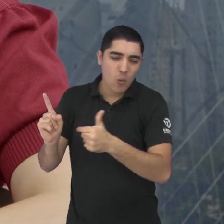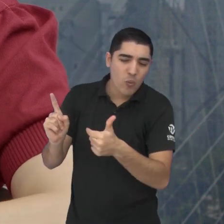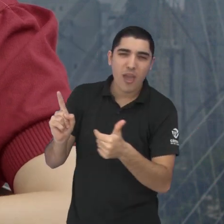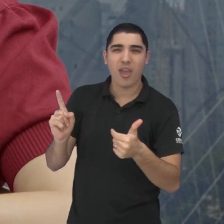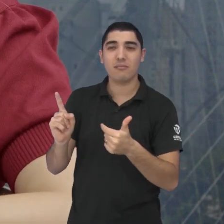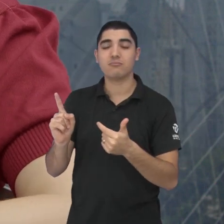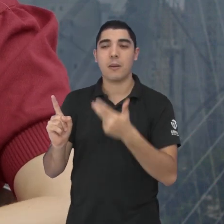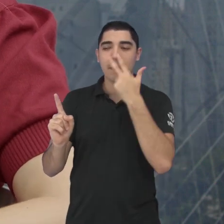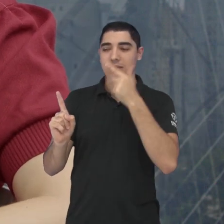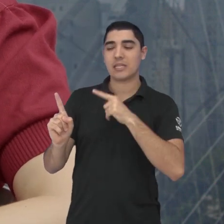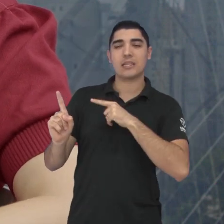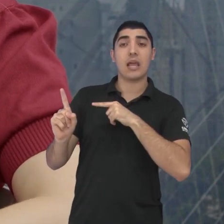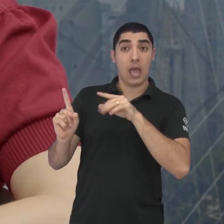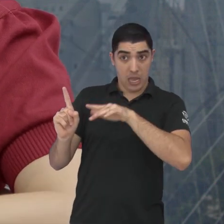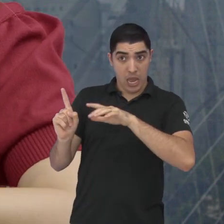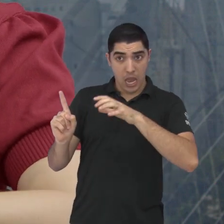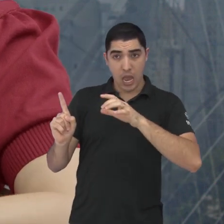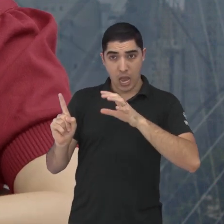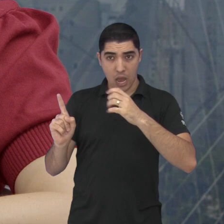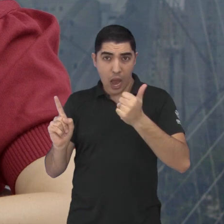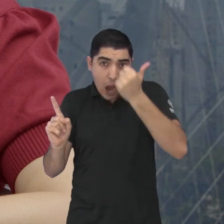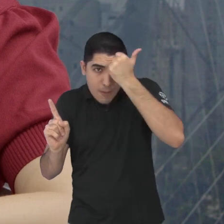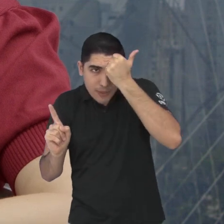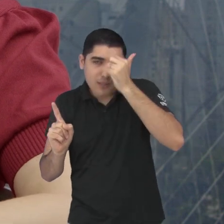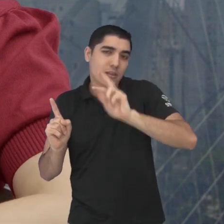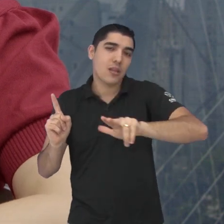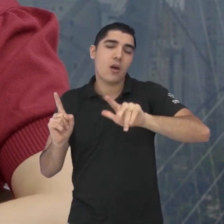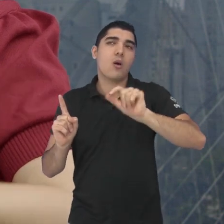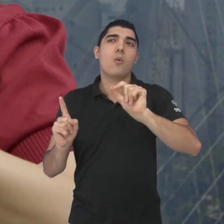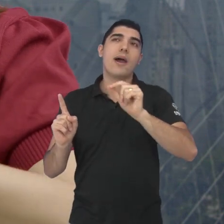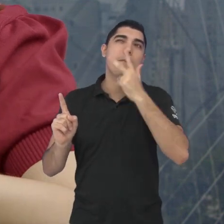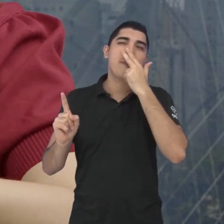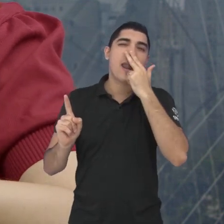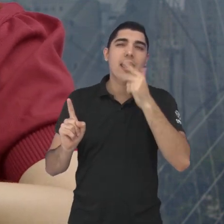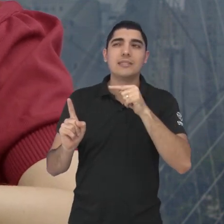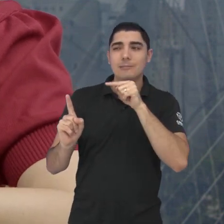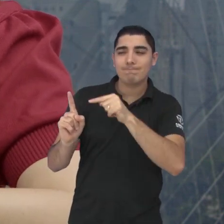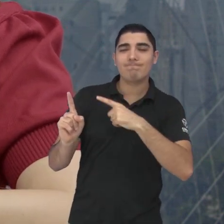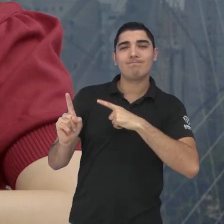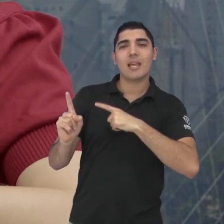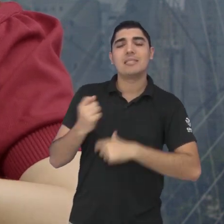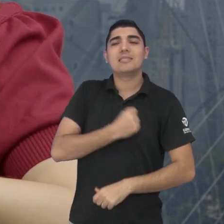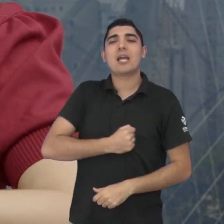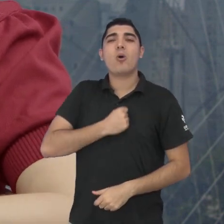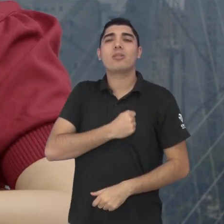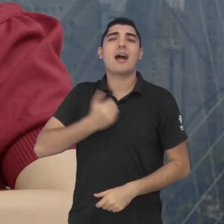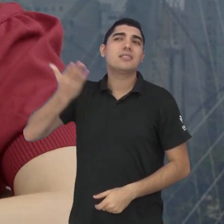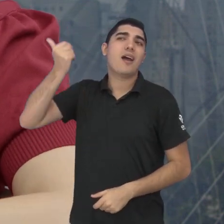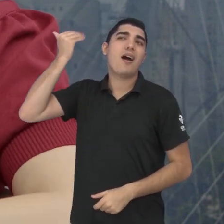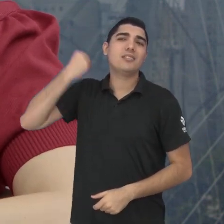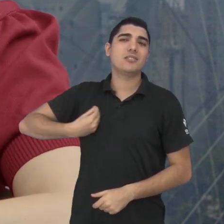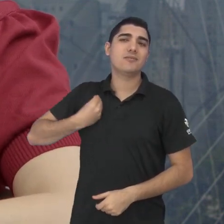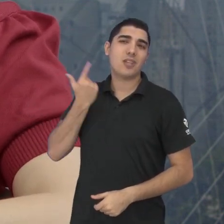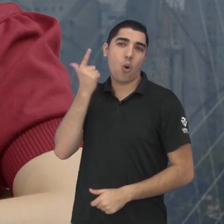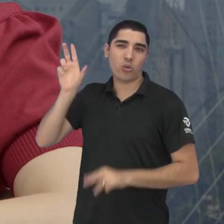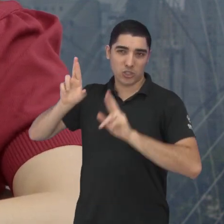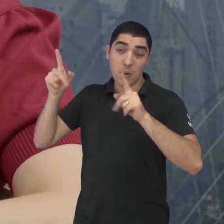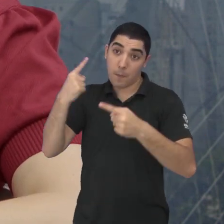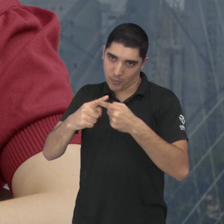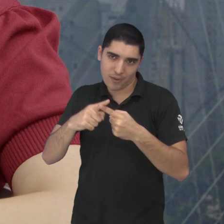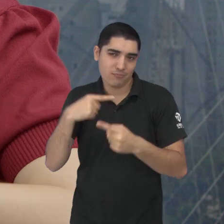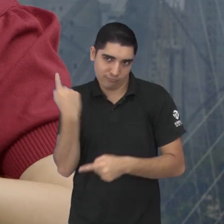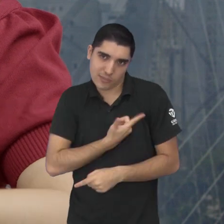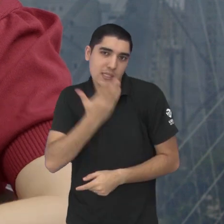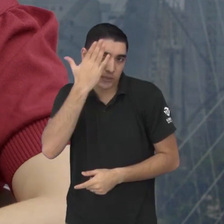Muitas vezes, não é um arrependimento, mas é uma saudade da vida que tinha antes, né? Porque a gente sabe que depois que o filho nasce,